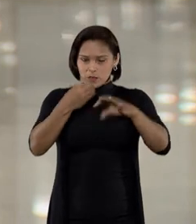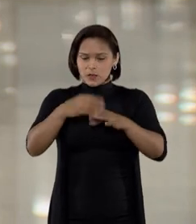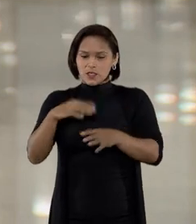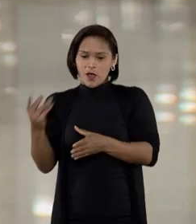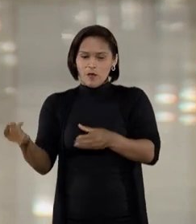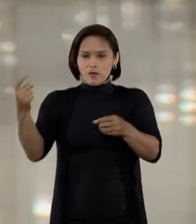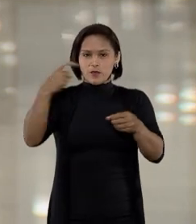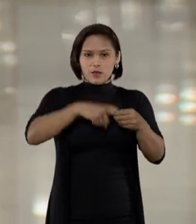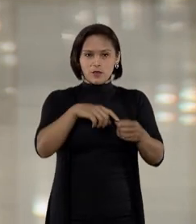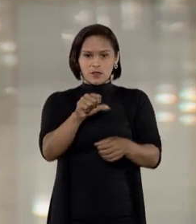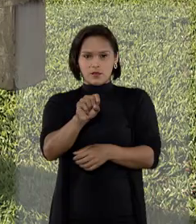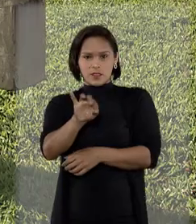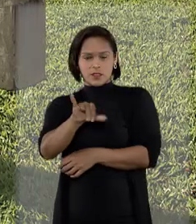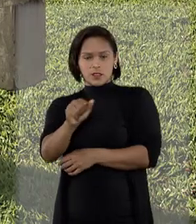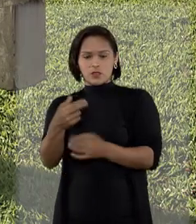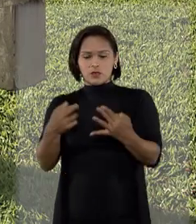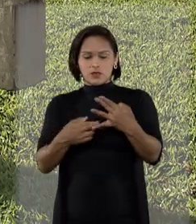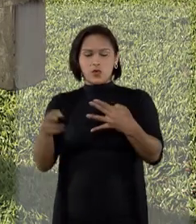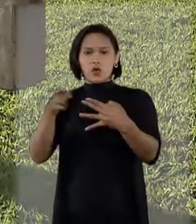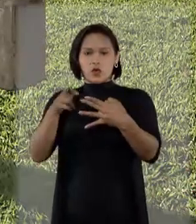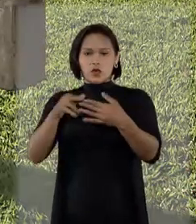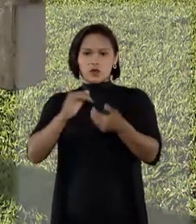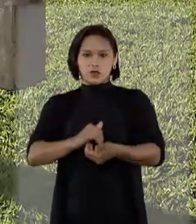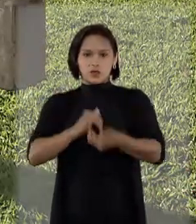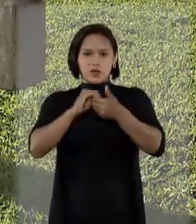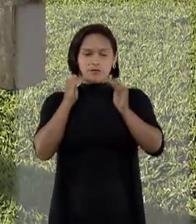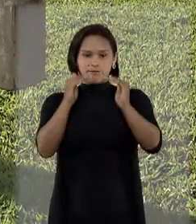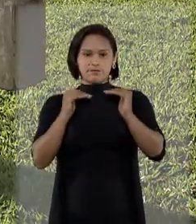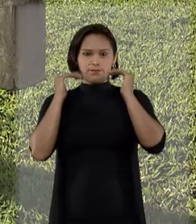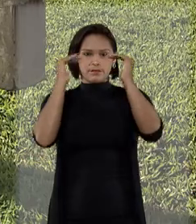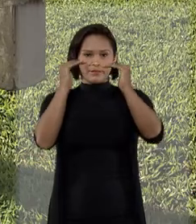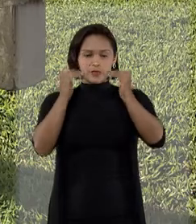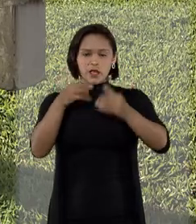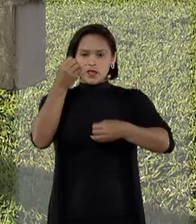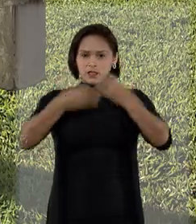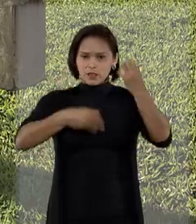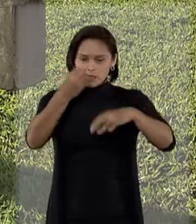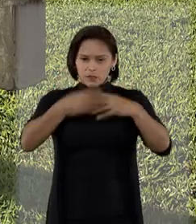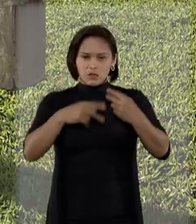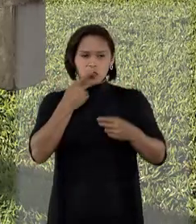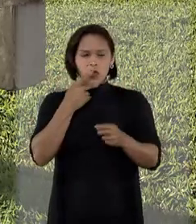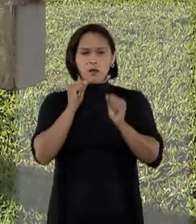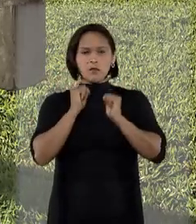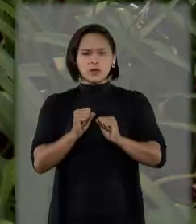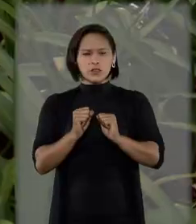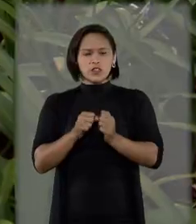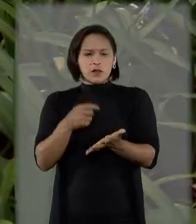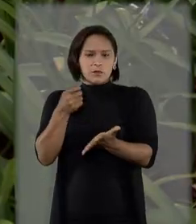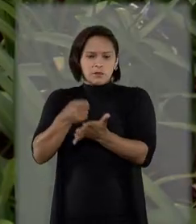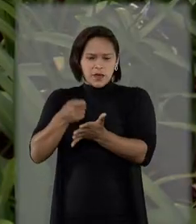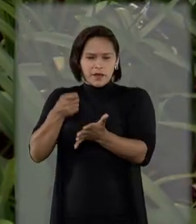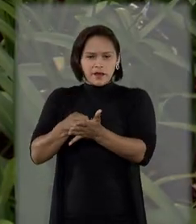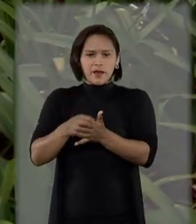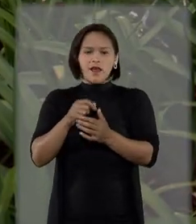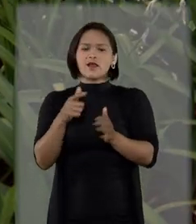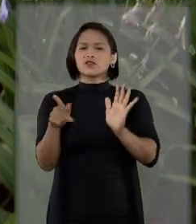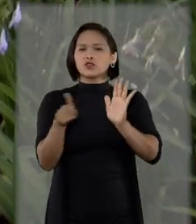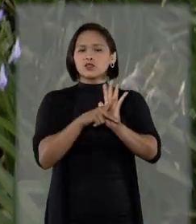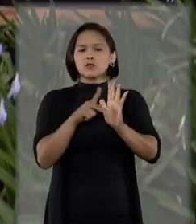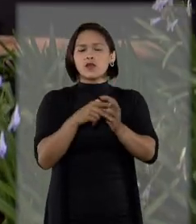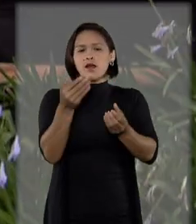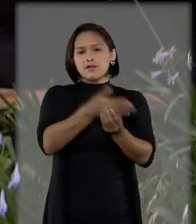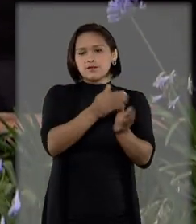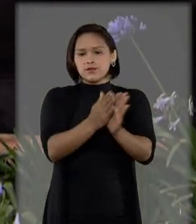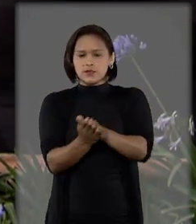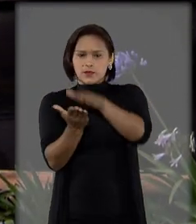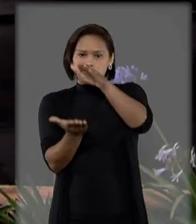recorreu ao STJ. No recurso à Corte Superior, ele argumentou que seria possível a efetivação da prestação de contas nos